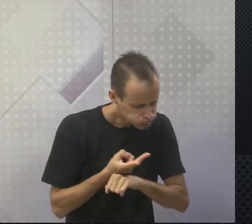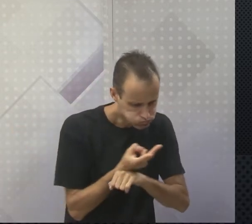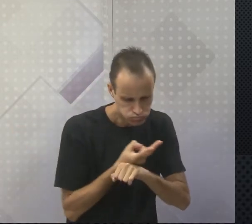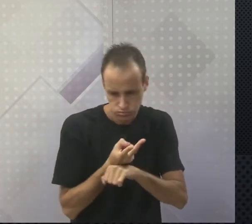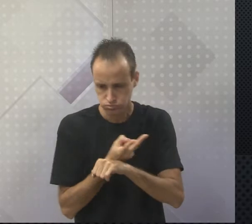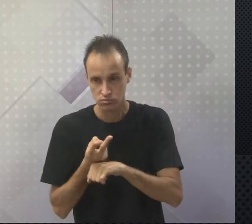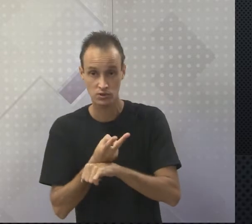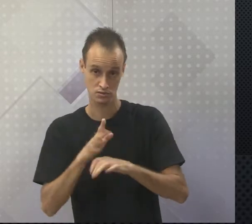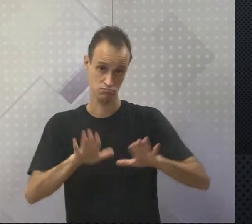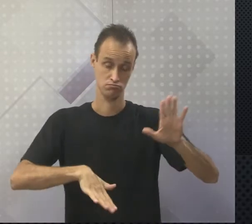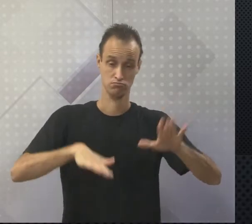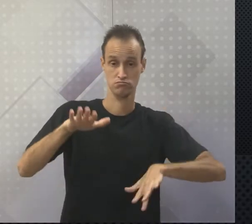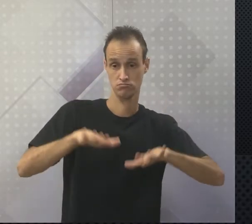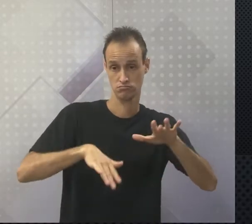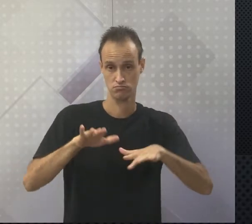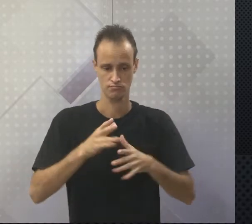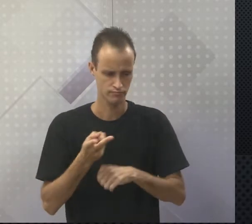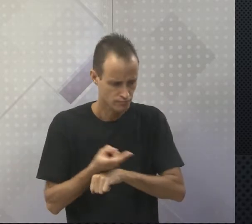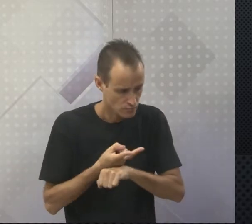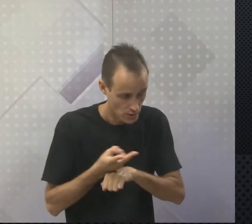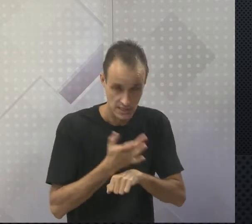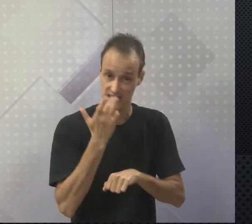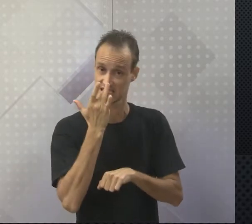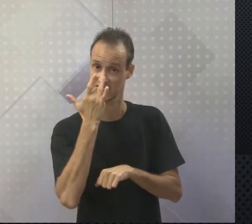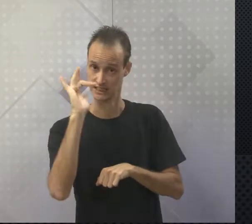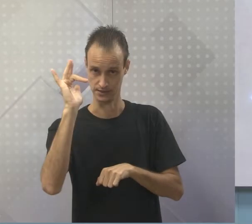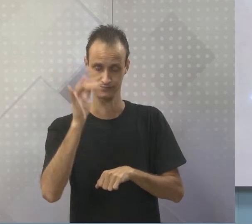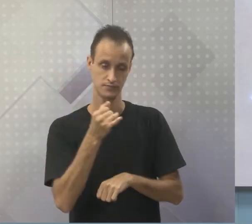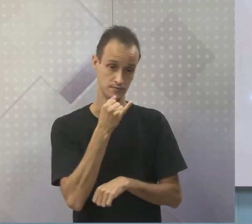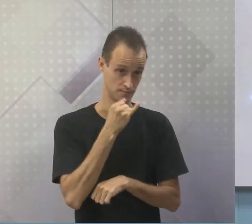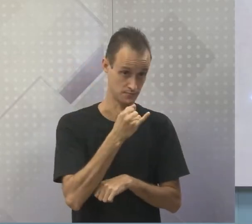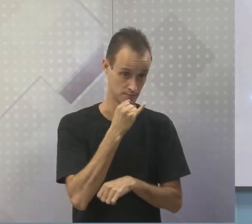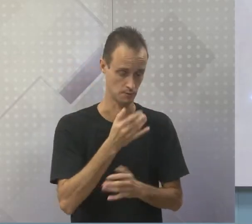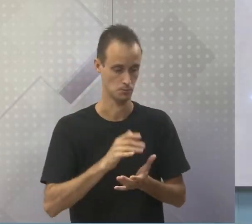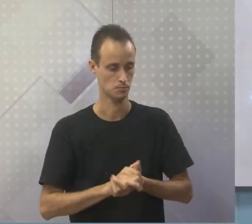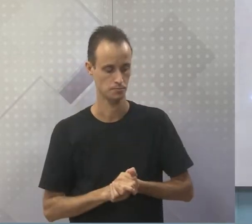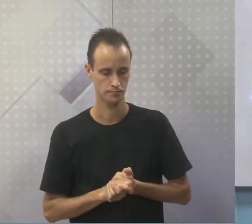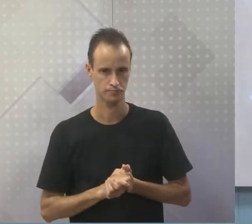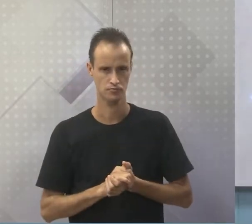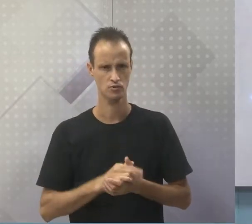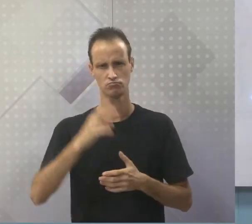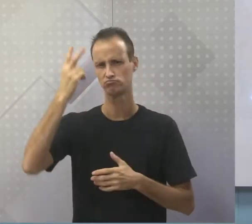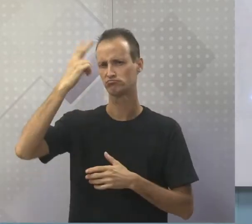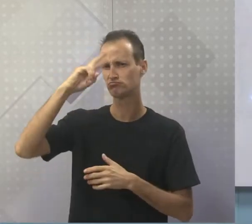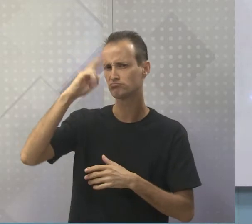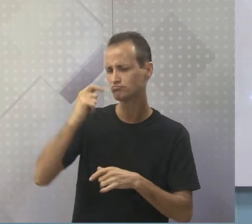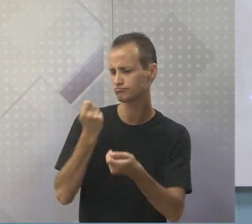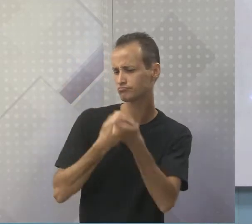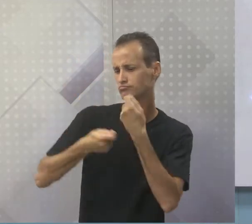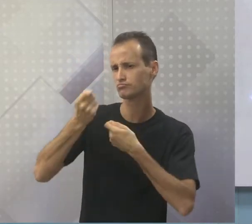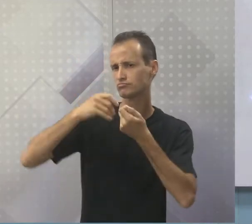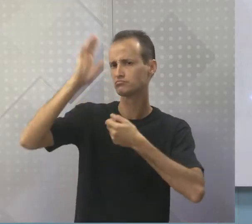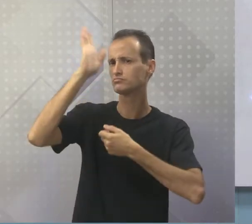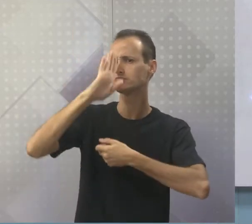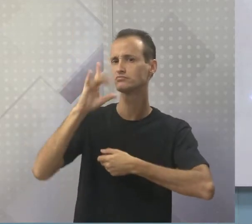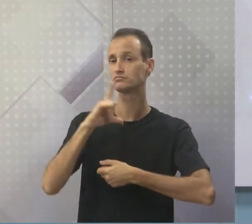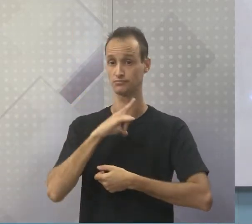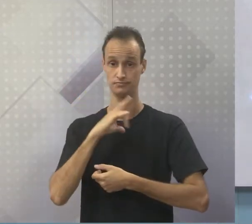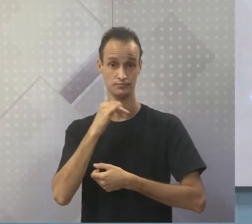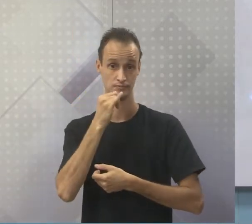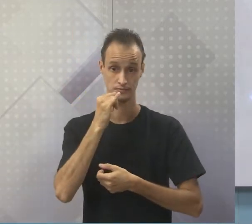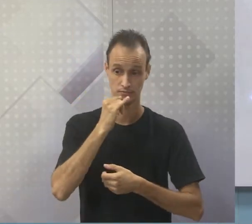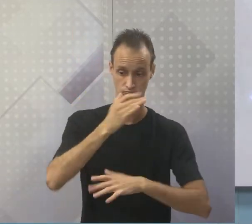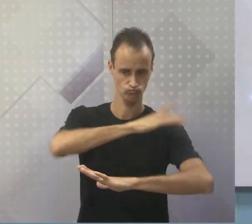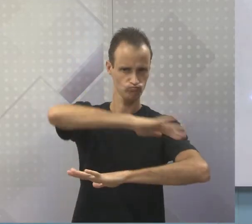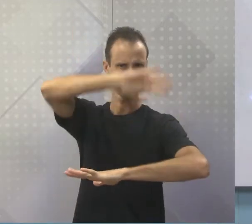provável teve que ser a procura do ouro, por exemplo. E na nossa história econômica do Brasil, a gente tem, por exemplo,